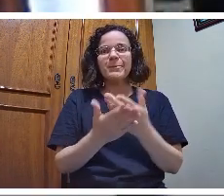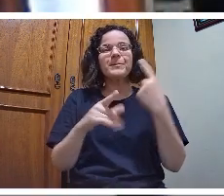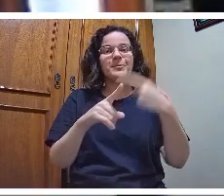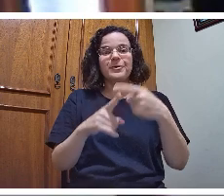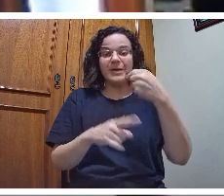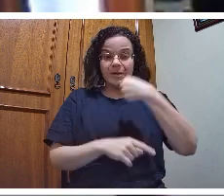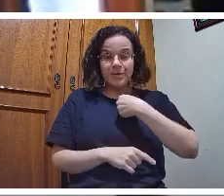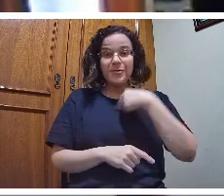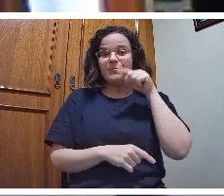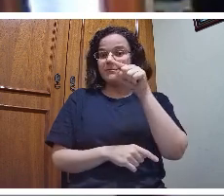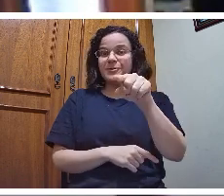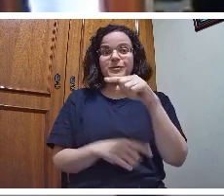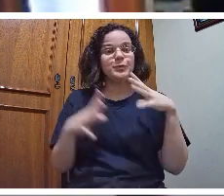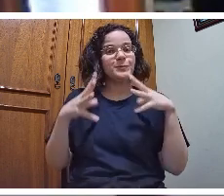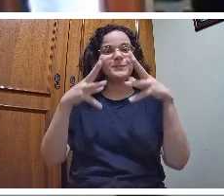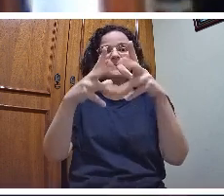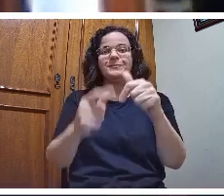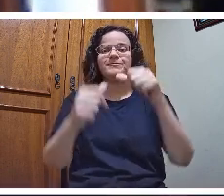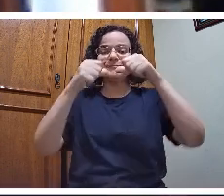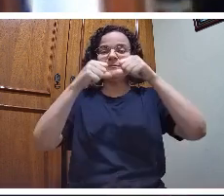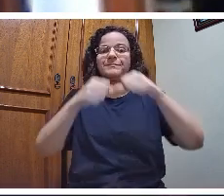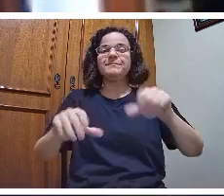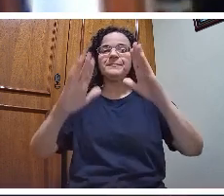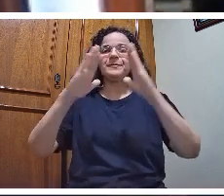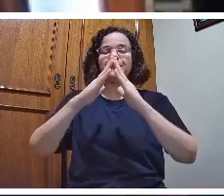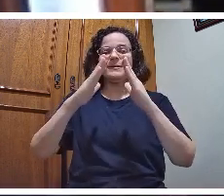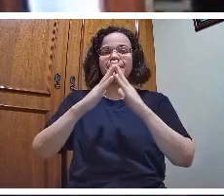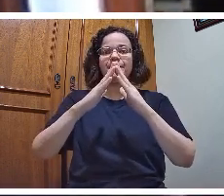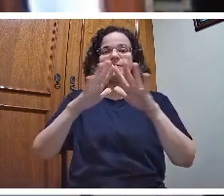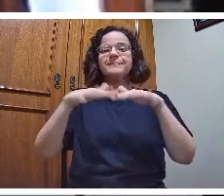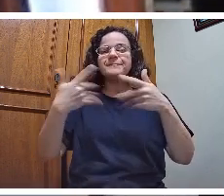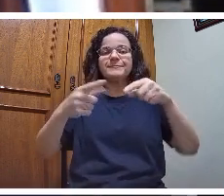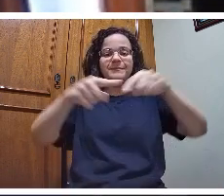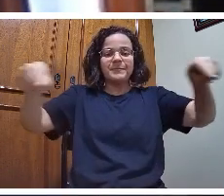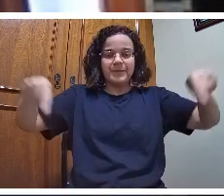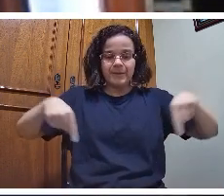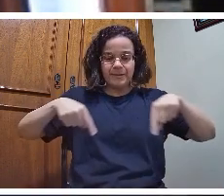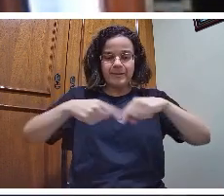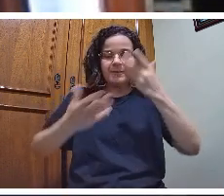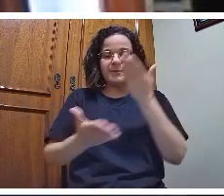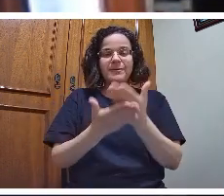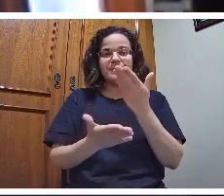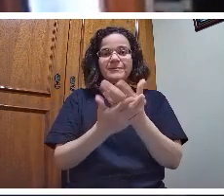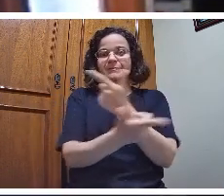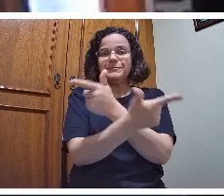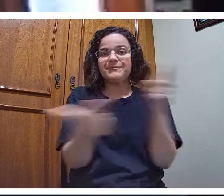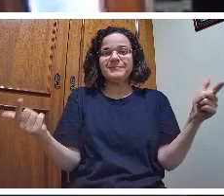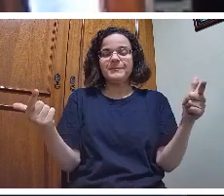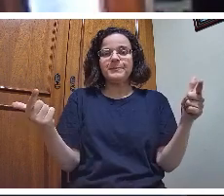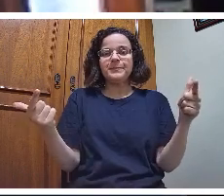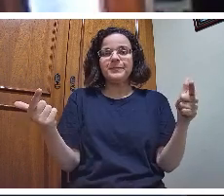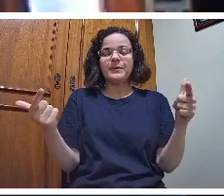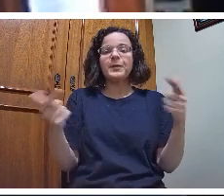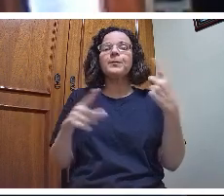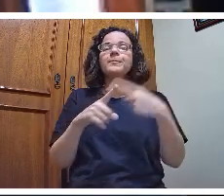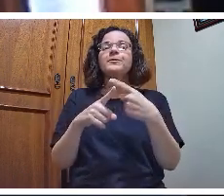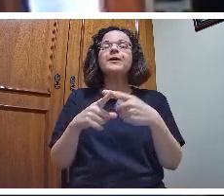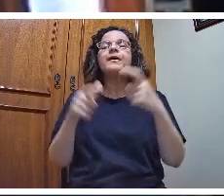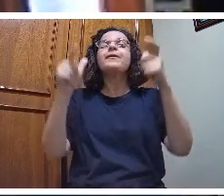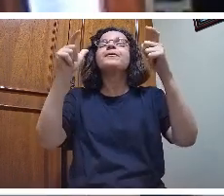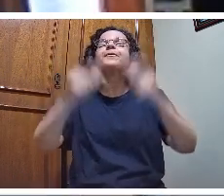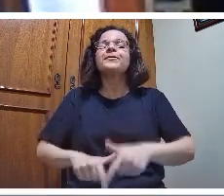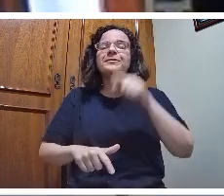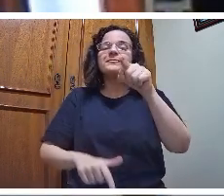Ou seja, a sala de aula não existe mais. Existe o lugar, a sala de aula é onde você está, porque os recursos nos